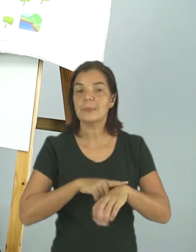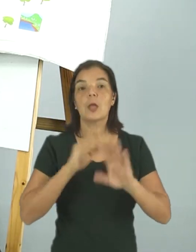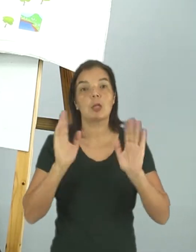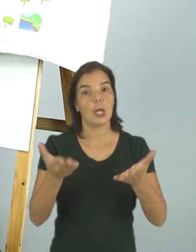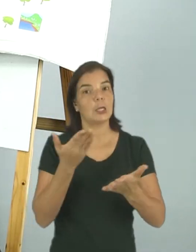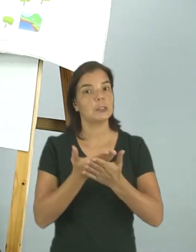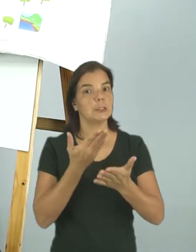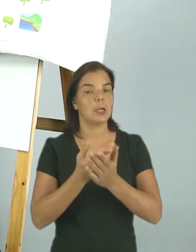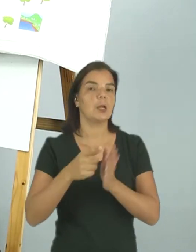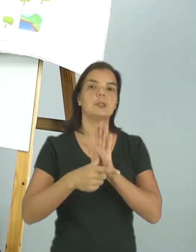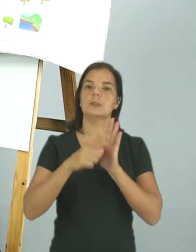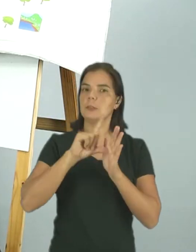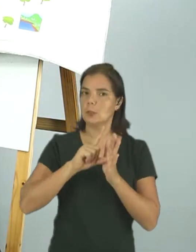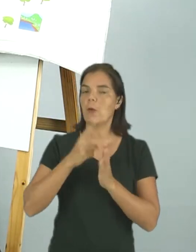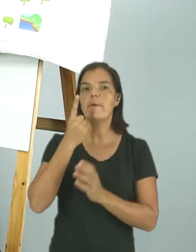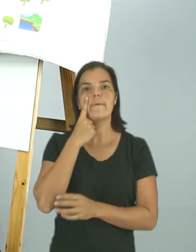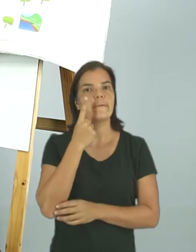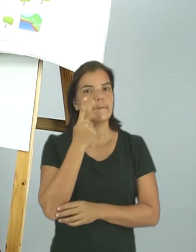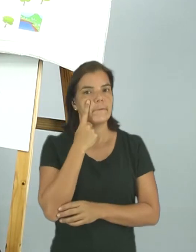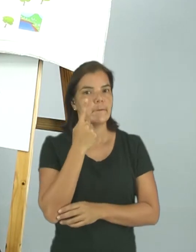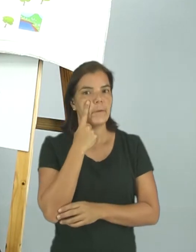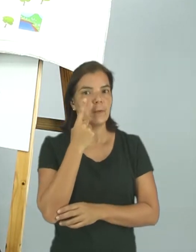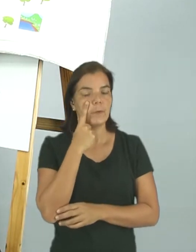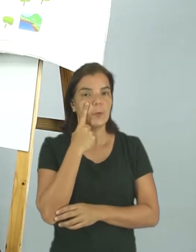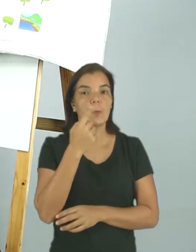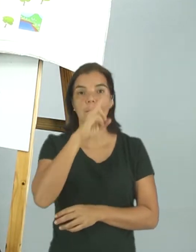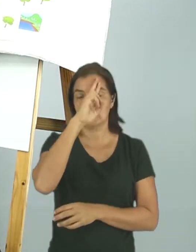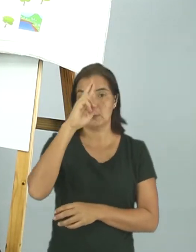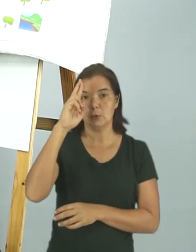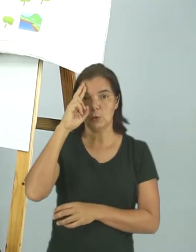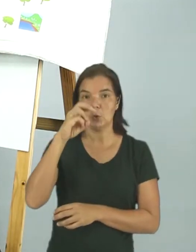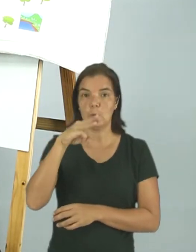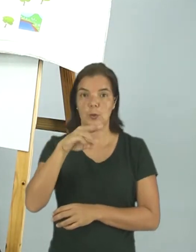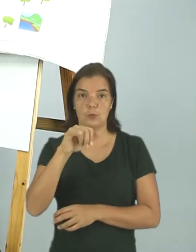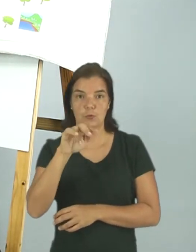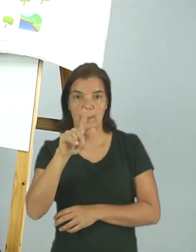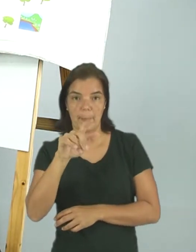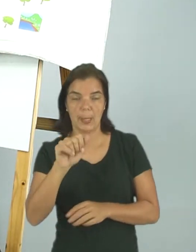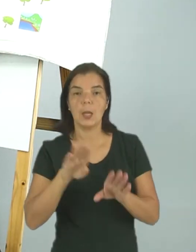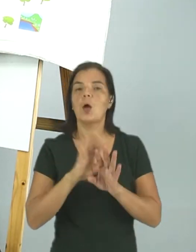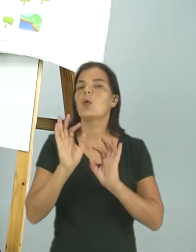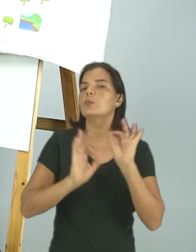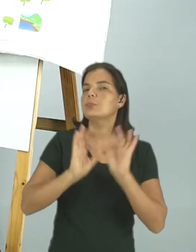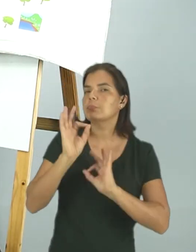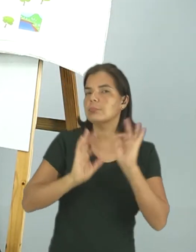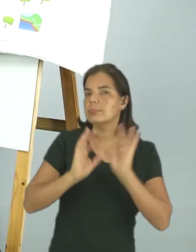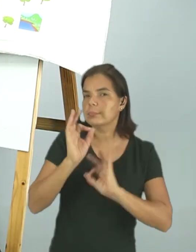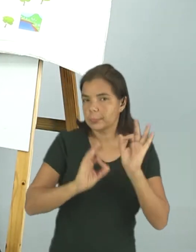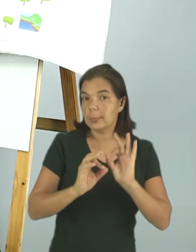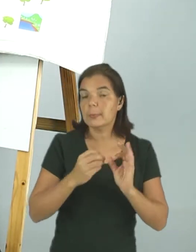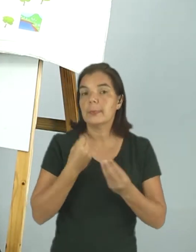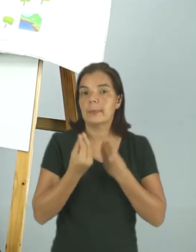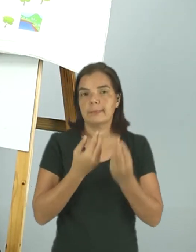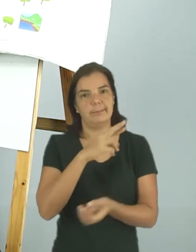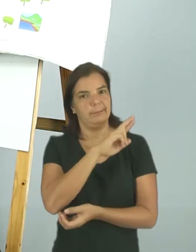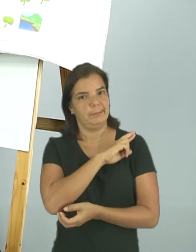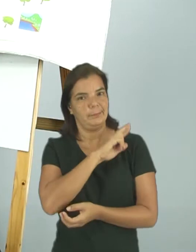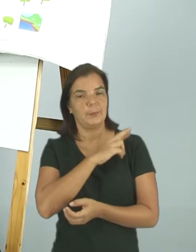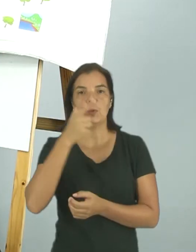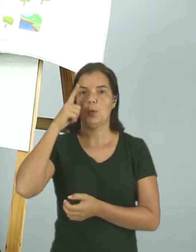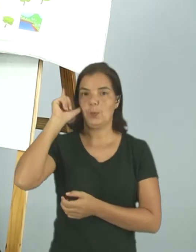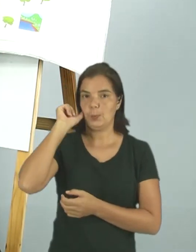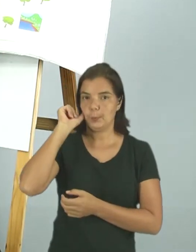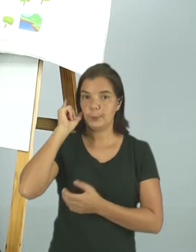Nas aulas anteriores, nós vimos através da história de Mila, como ela organizou as atividades dela entre